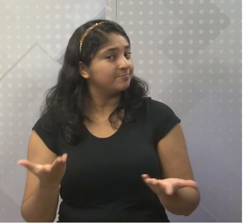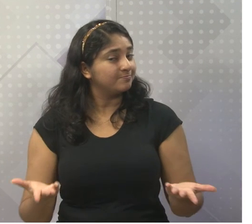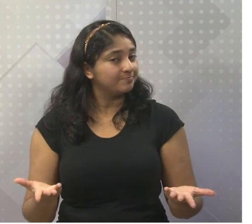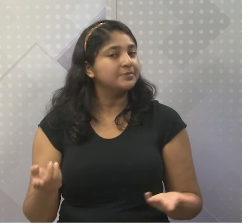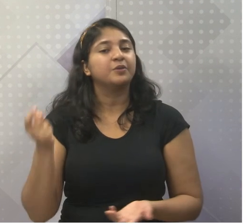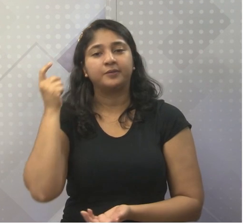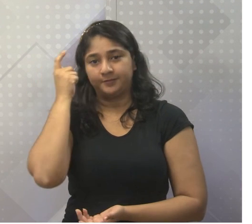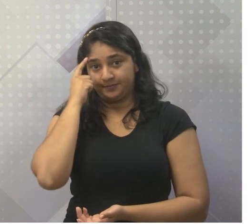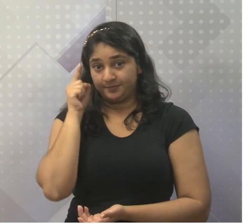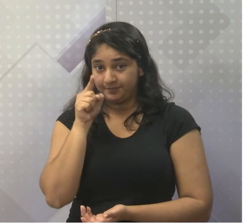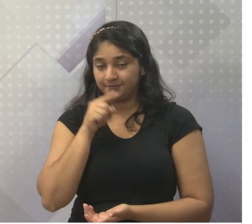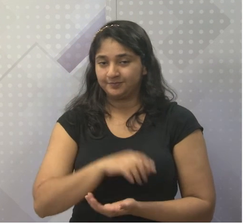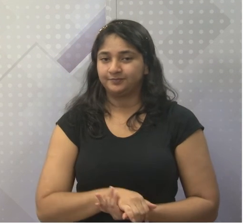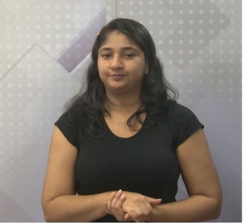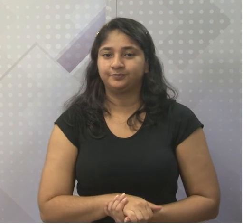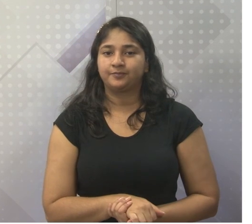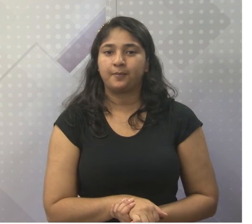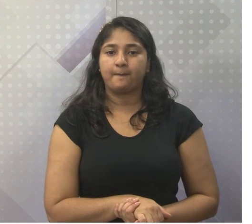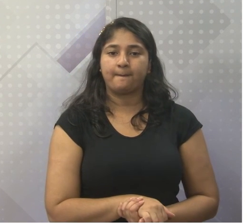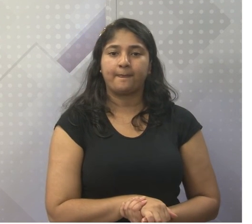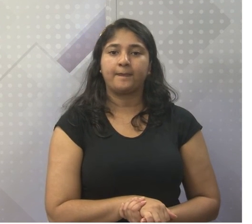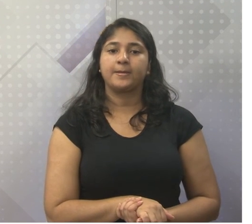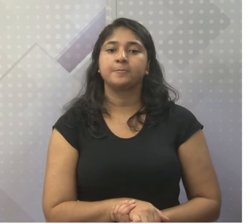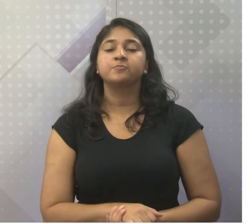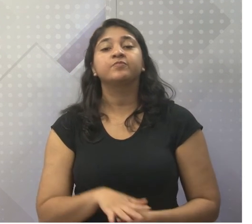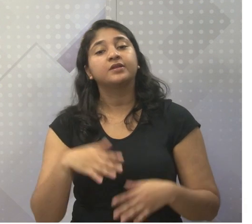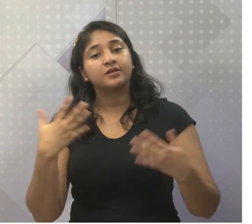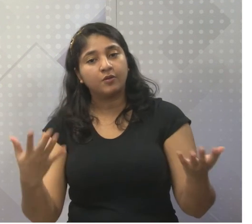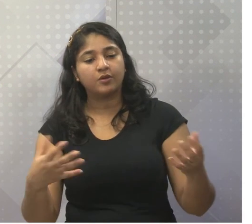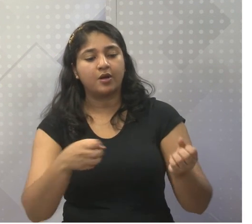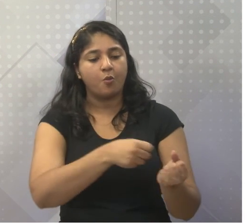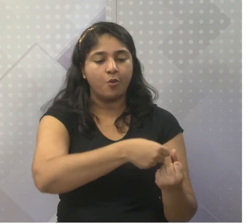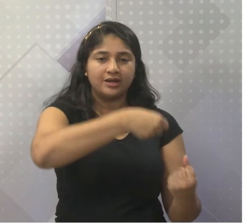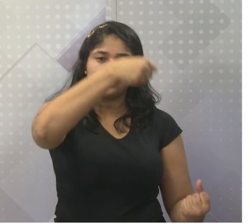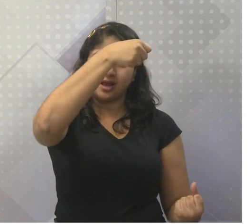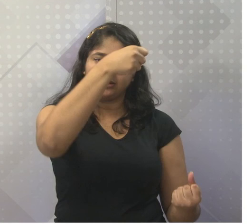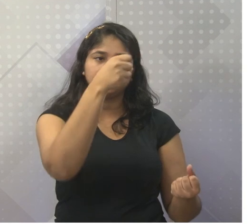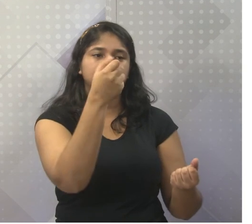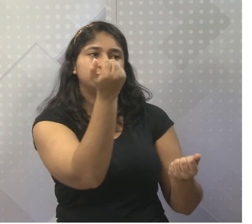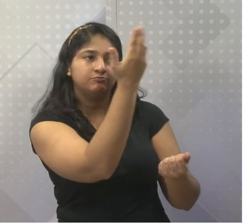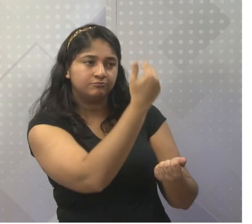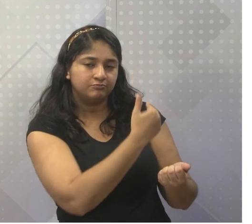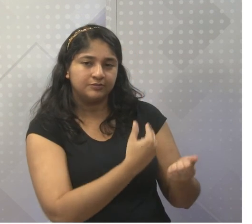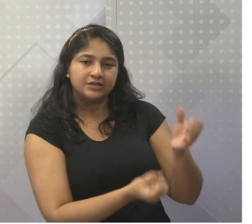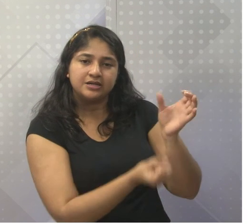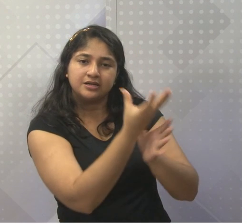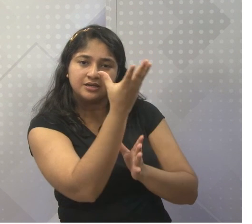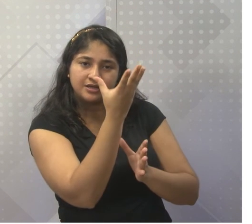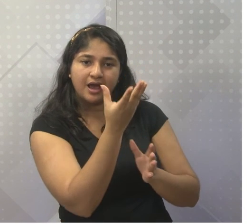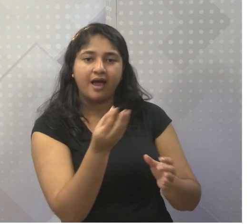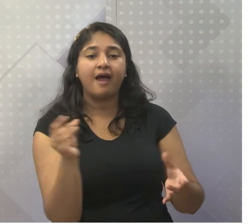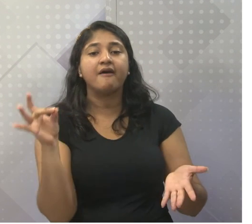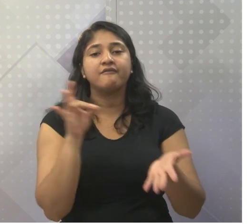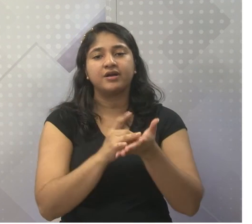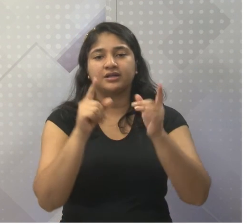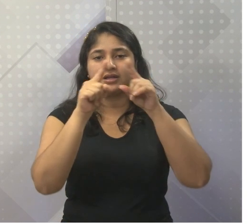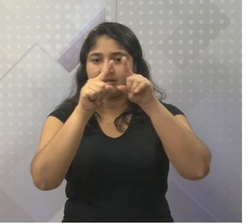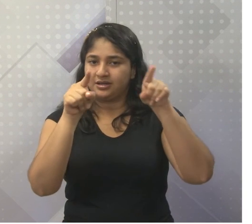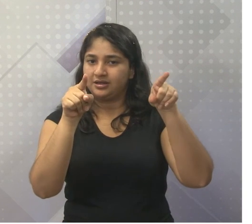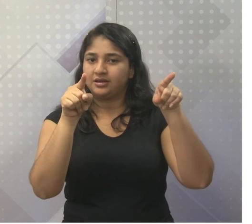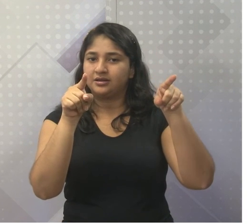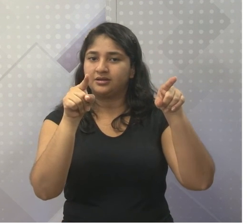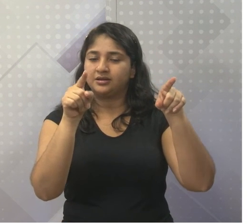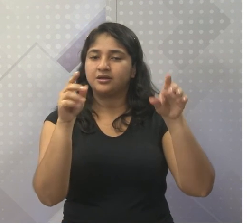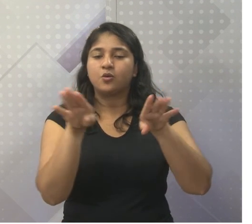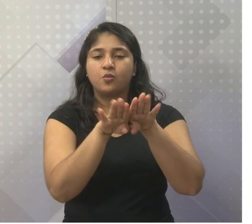Pensa aí. Então, eu queria que vocês fizessem um cartaz mostrando a verdadeira igualdade racial. Tira uma foto e